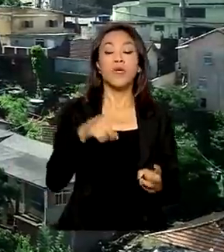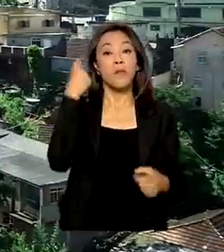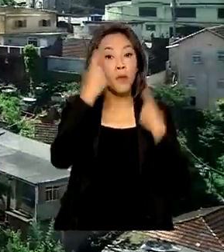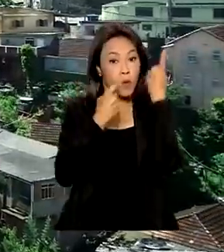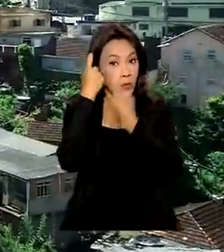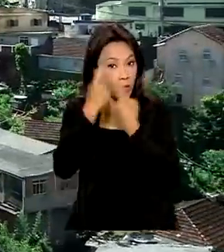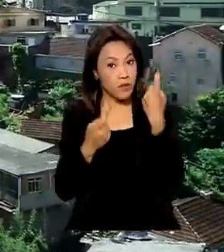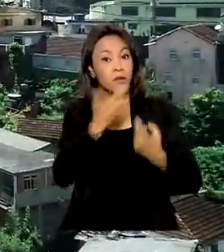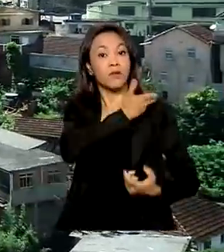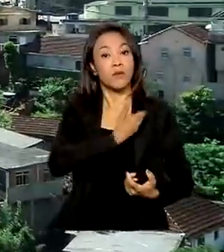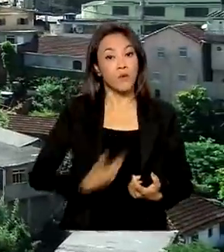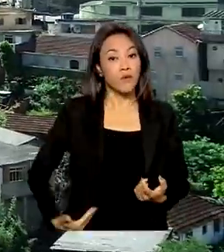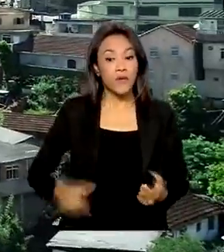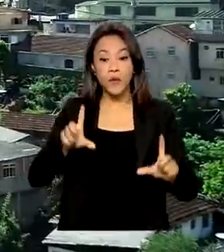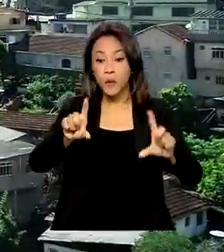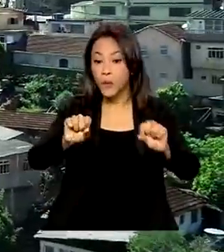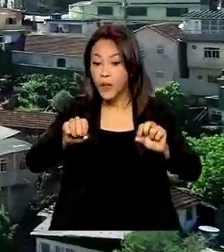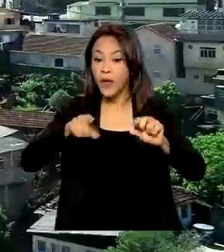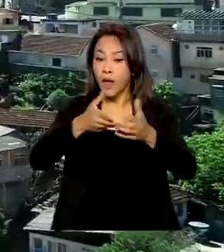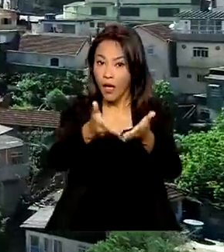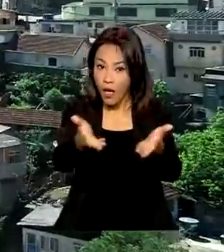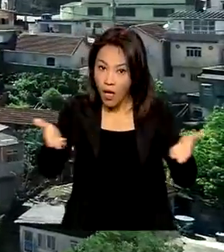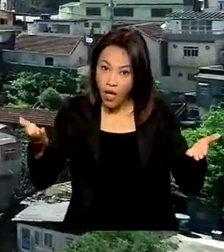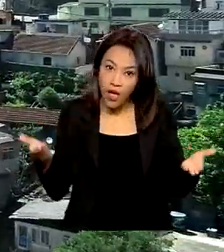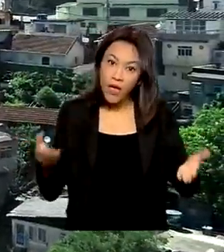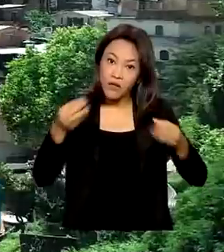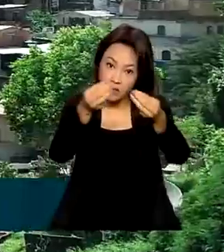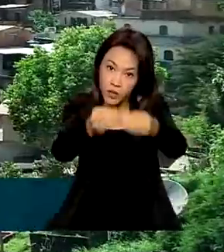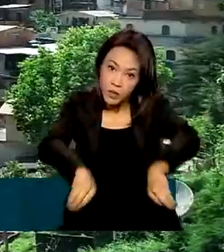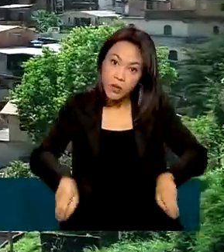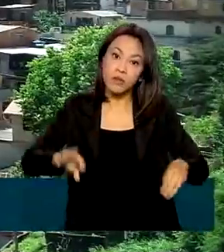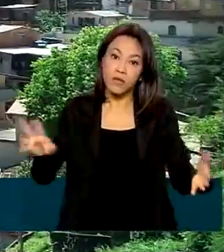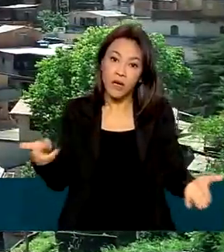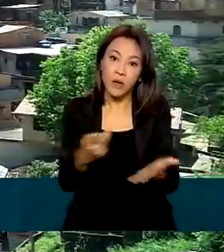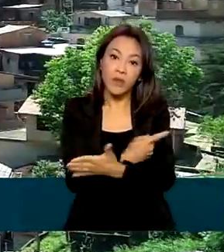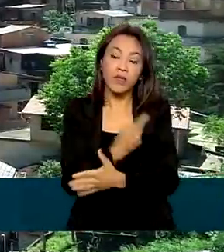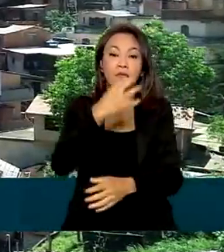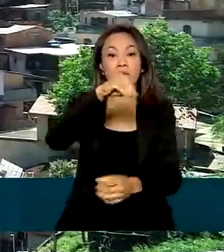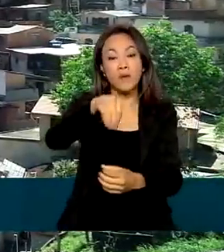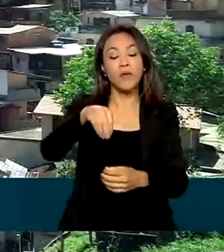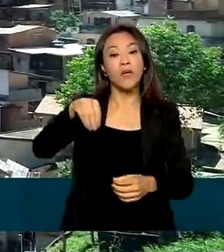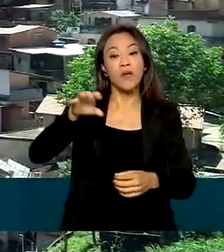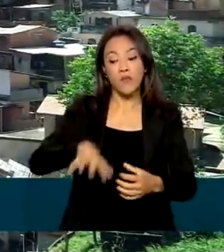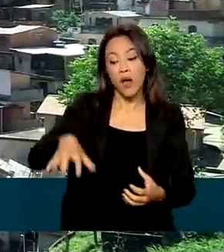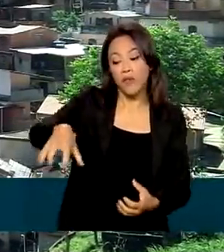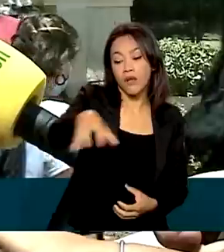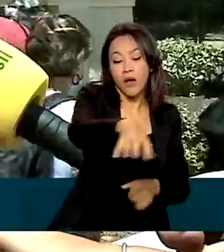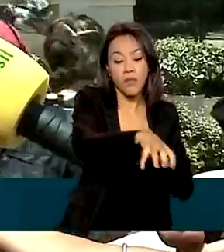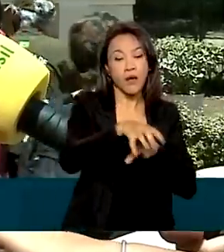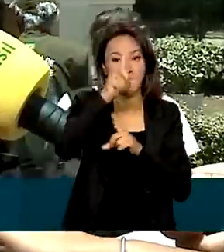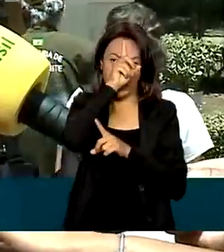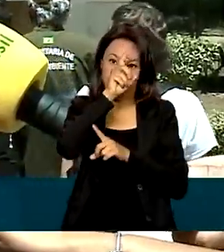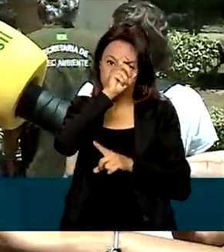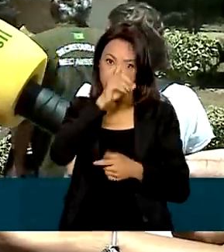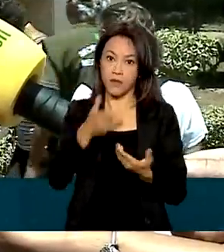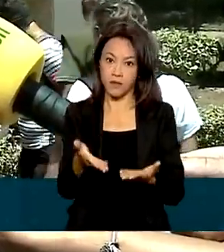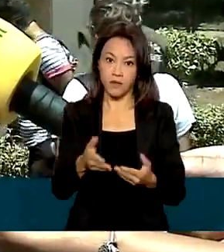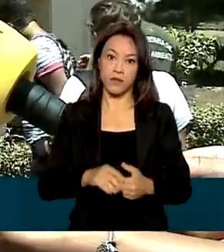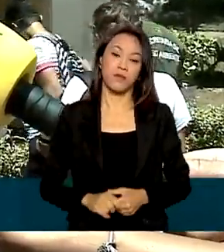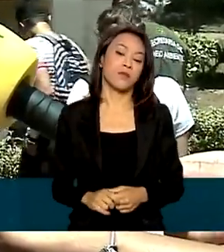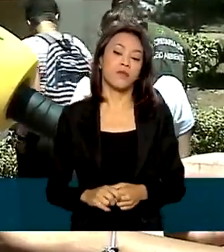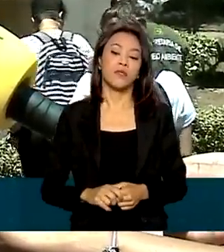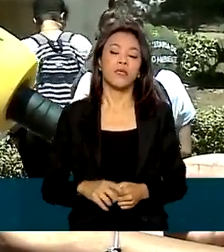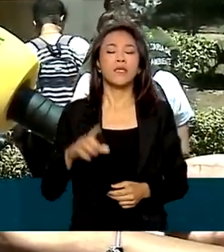preocupações do governo são os danos causados pela chuva nas unidades de saúde da região. Há cerca